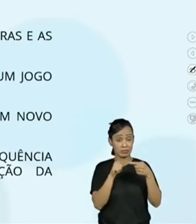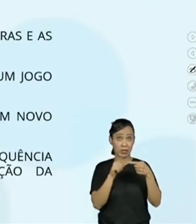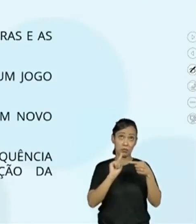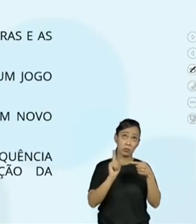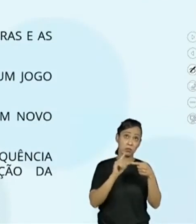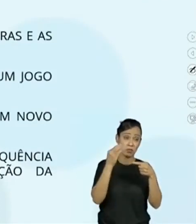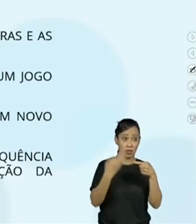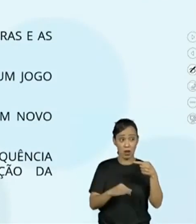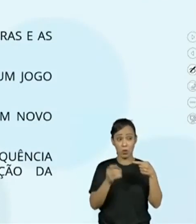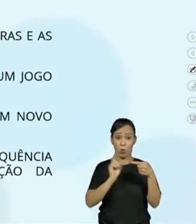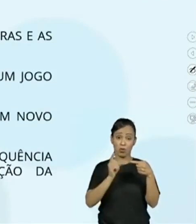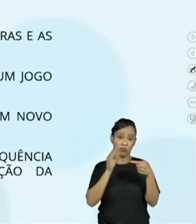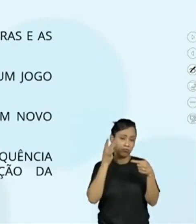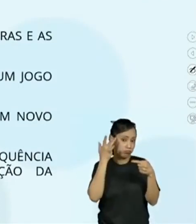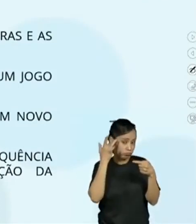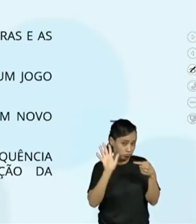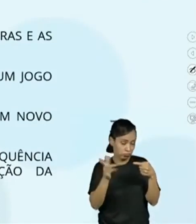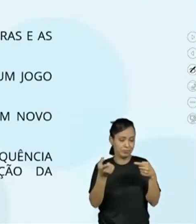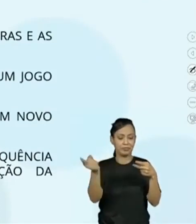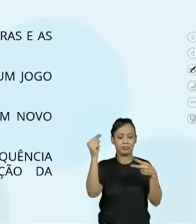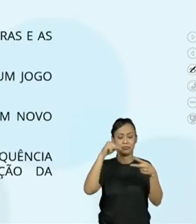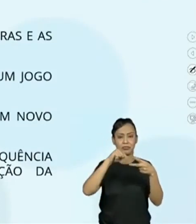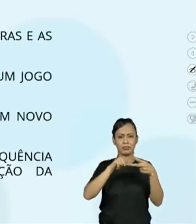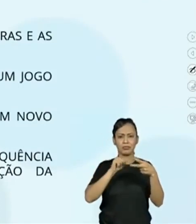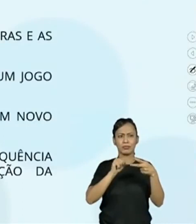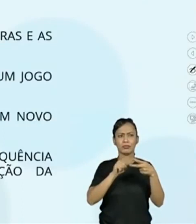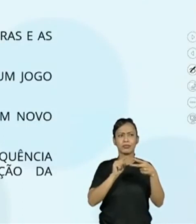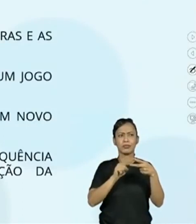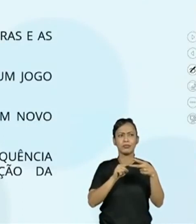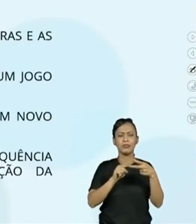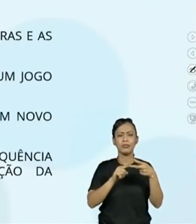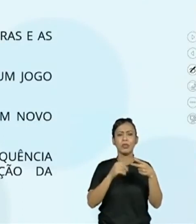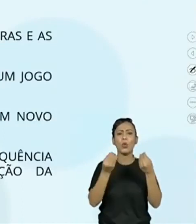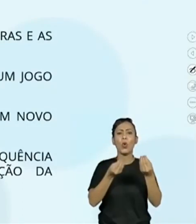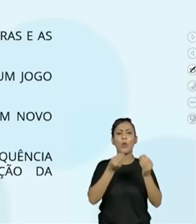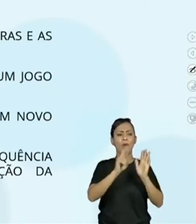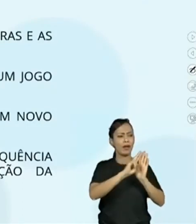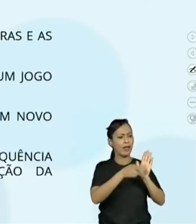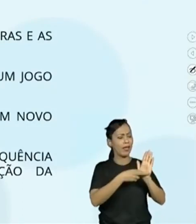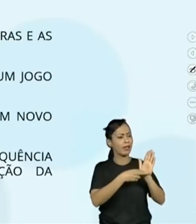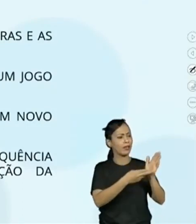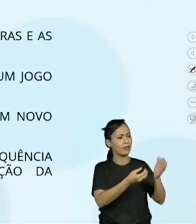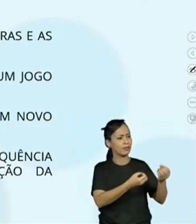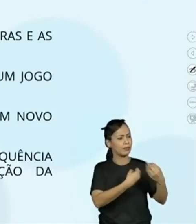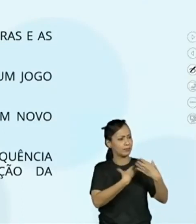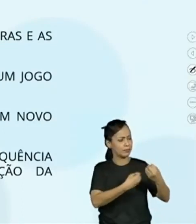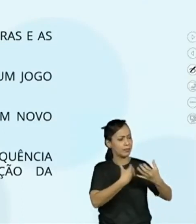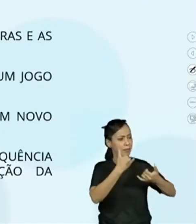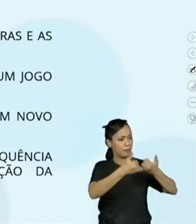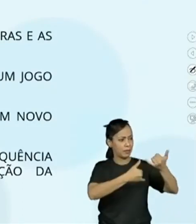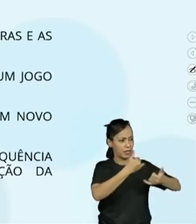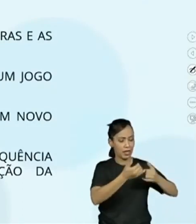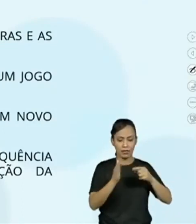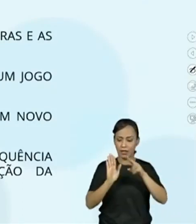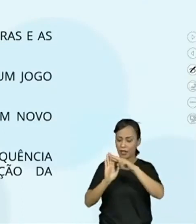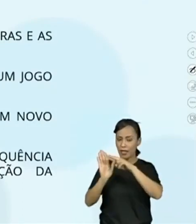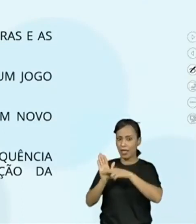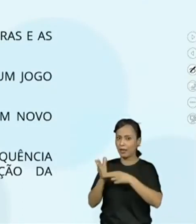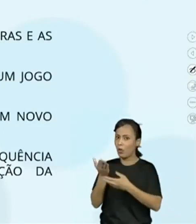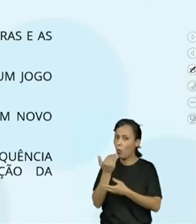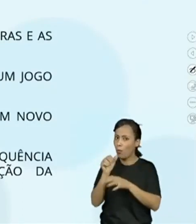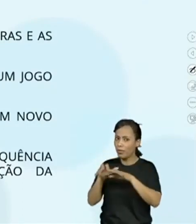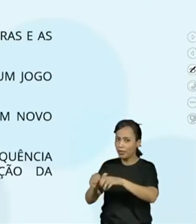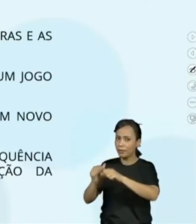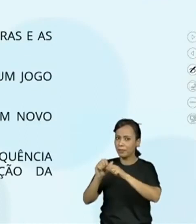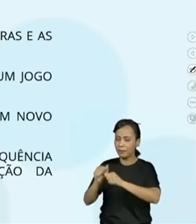vamos lá, então. Para que servem, então, as regras de brincadeira e as receitas? Servem para anunciar uma